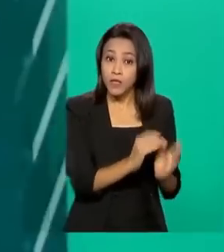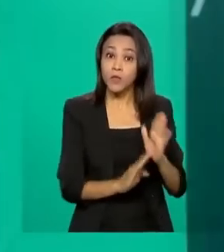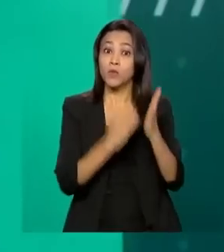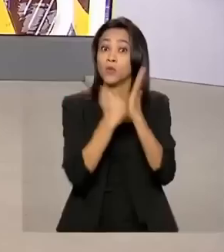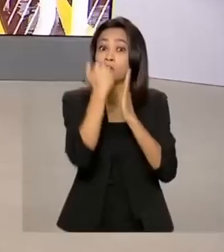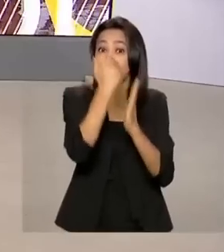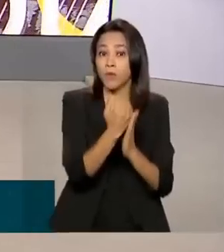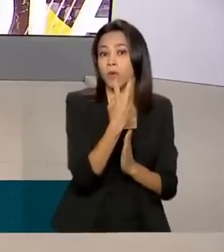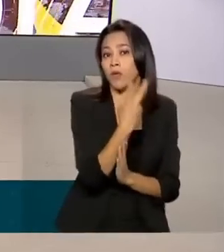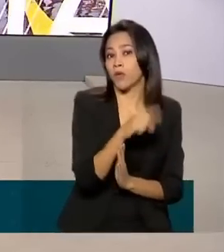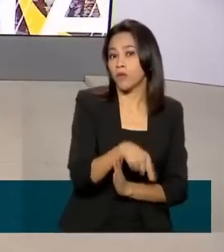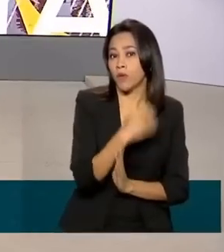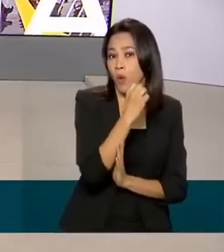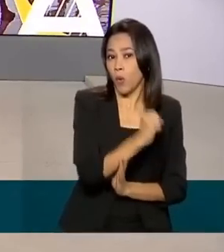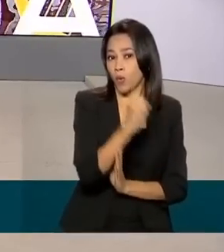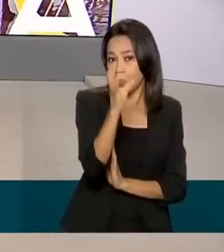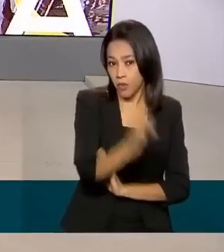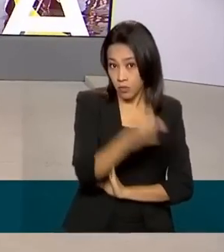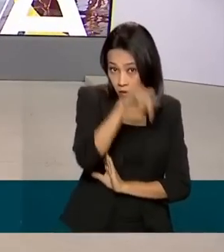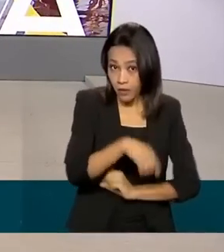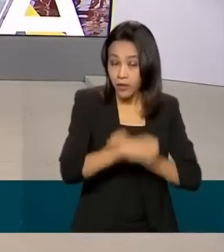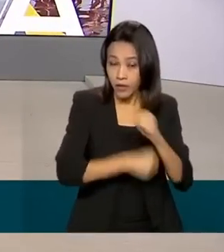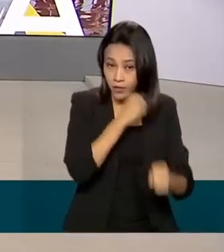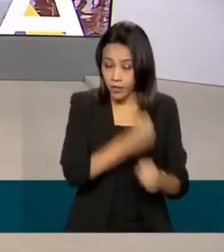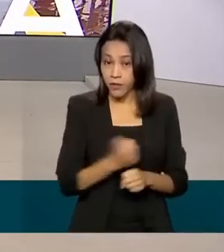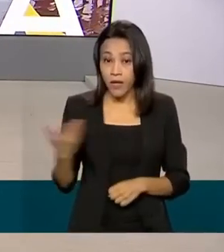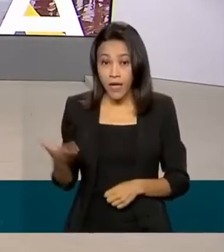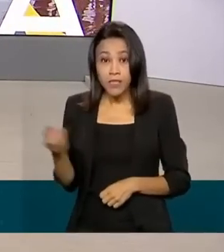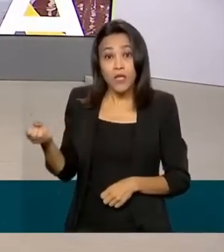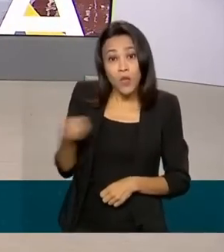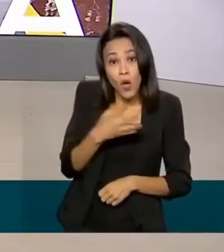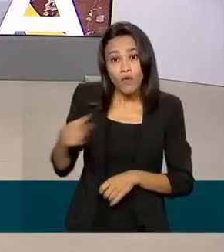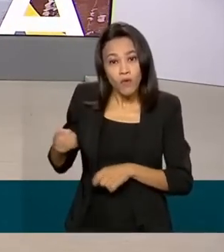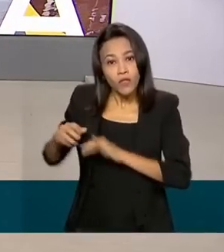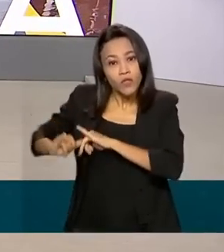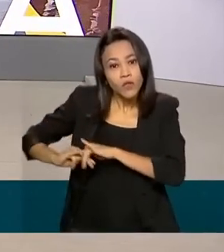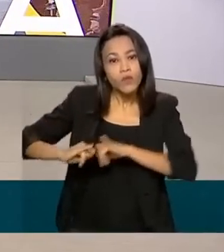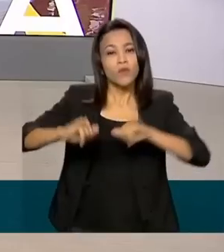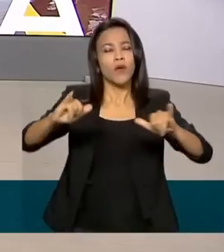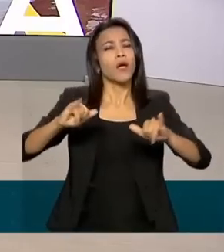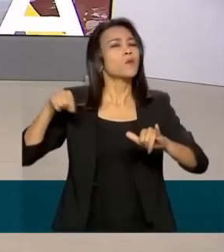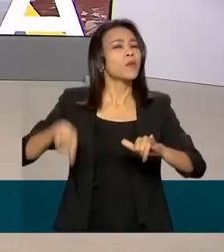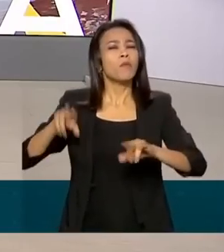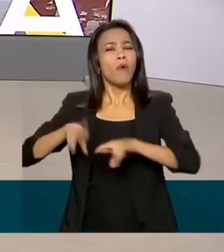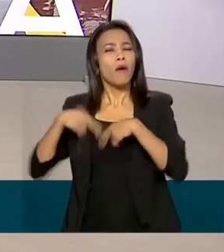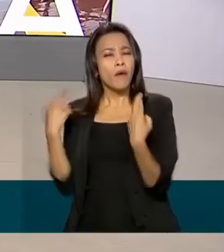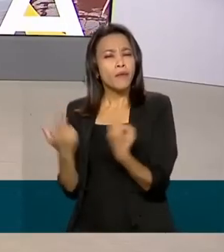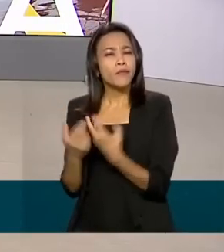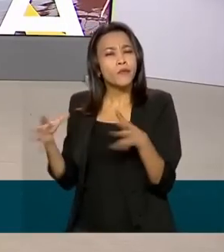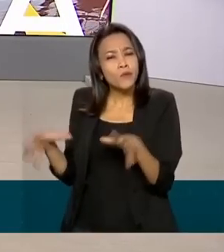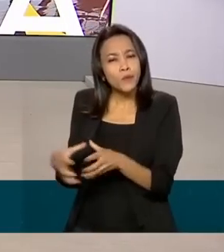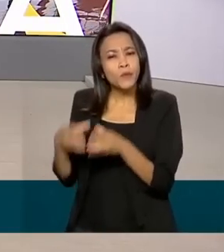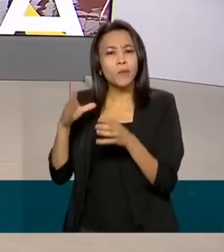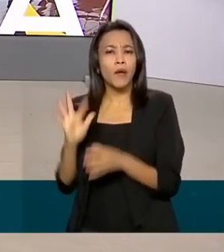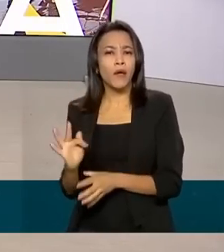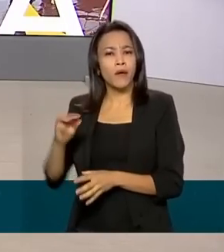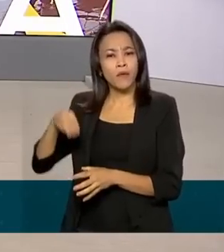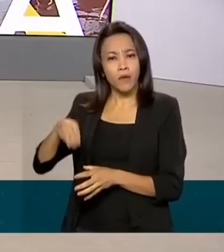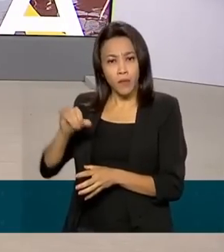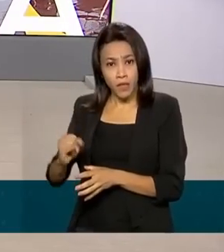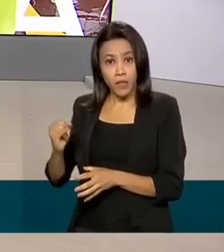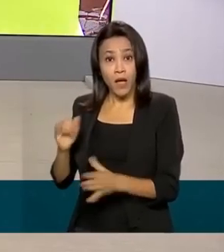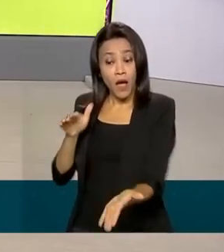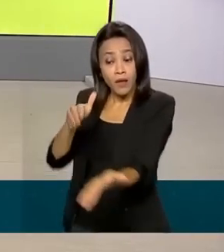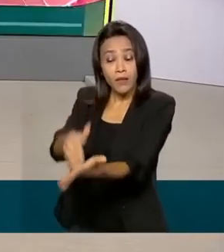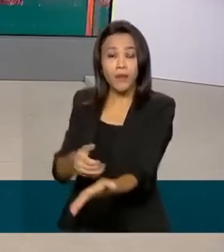neste ano. A nova estimativa foi divulgada em meio a uma reunião anual do FMI, que segue até esta